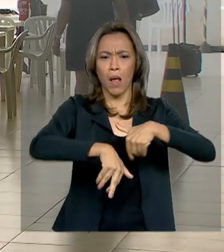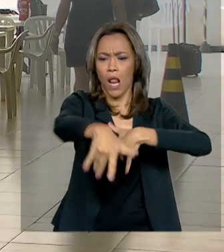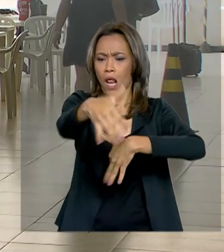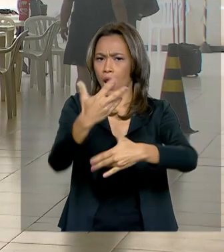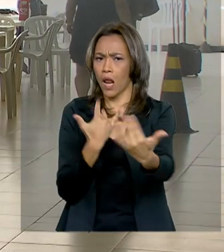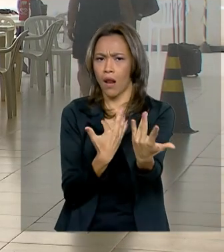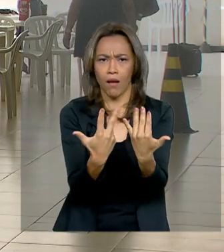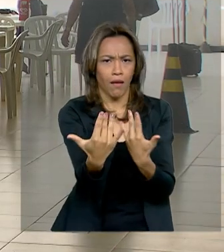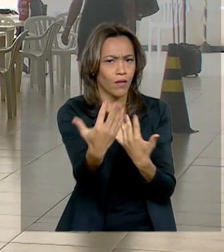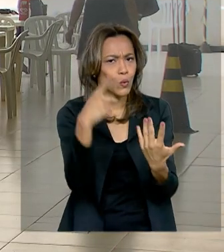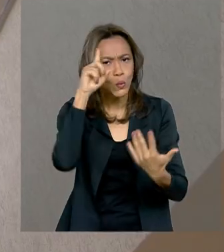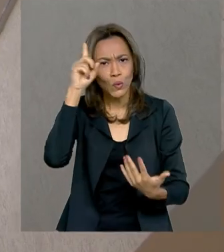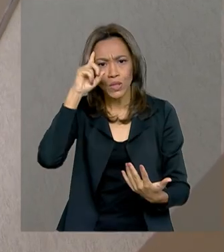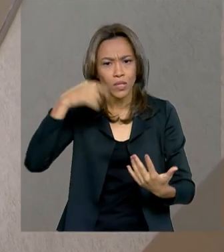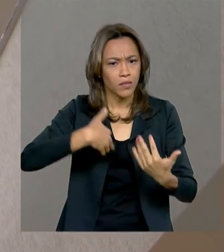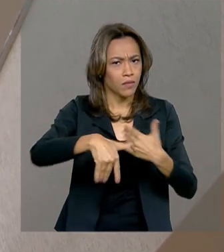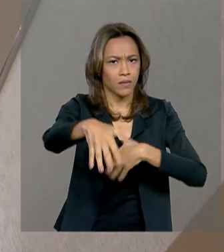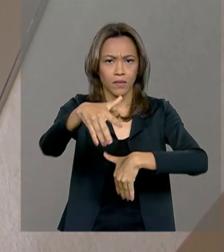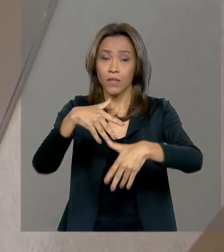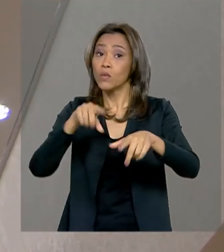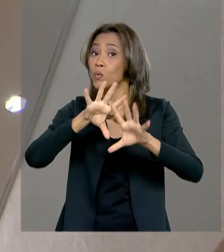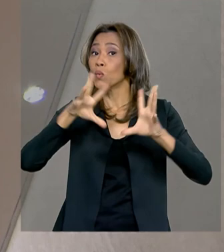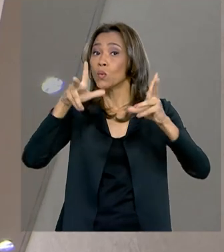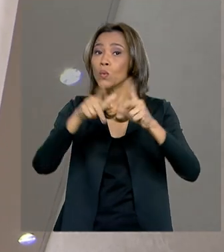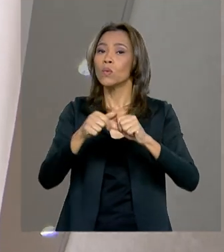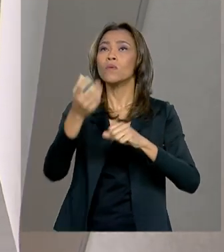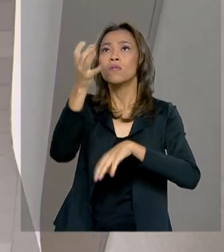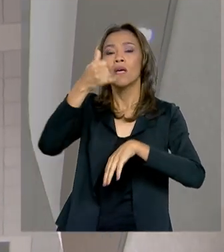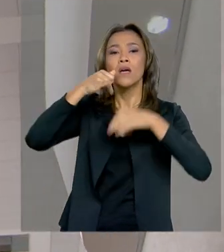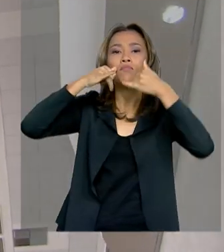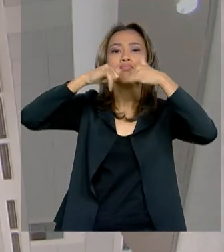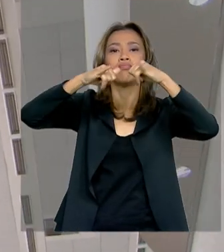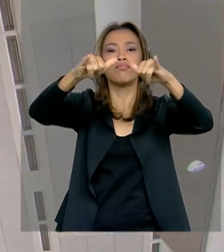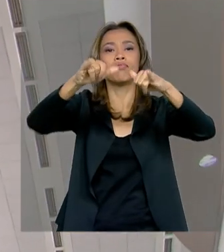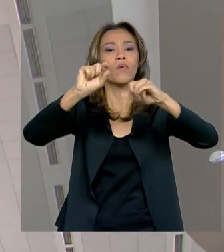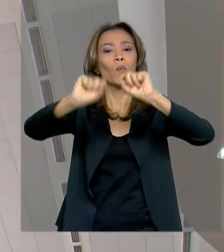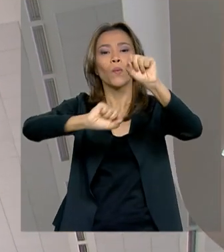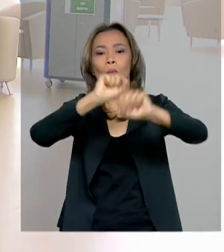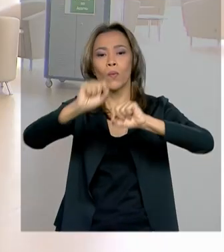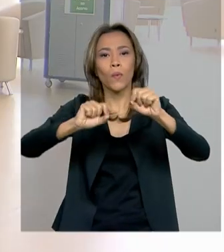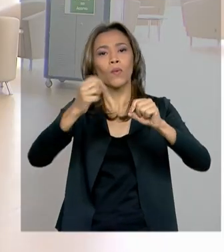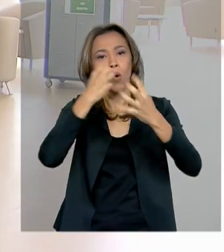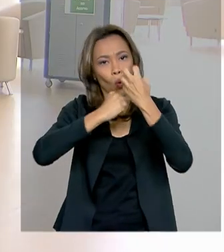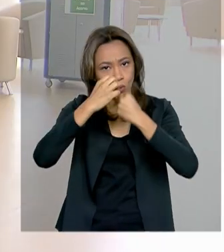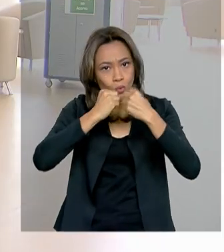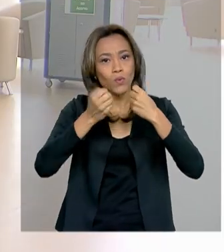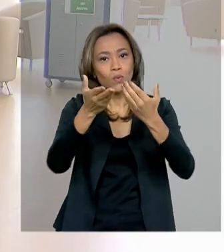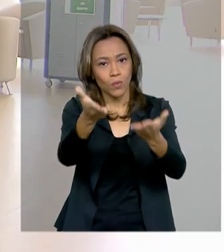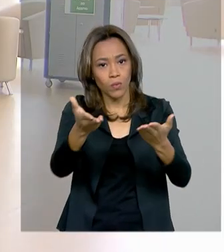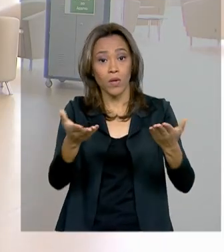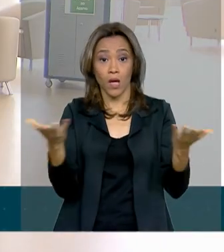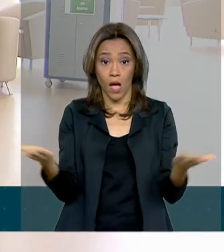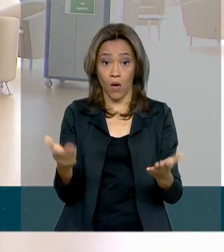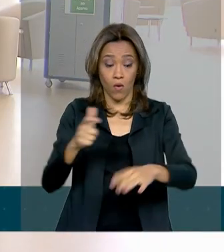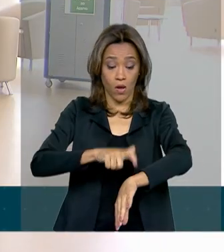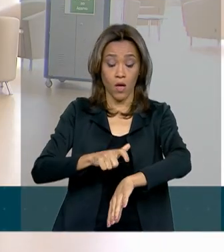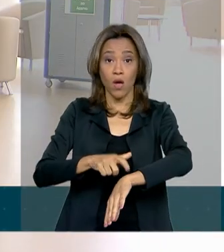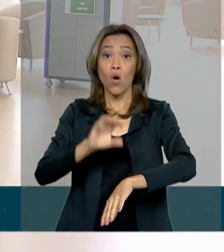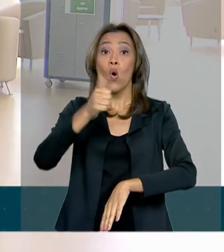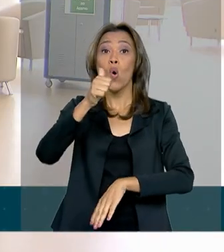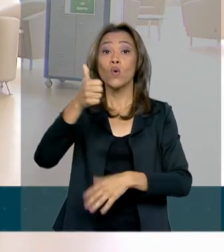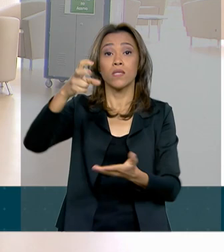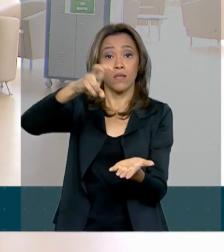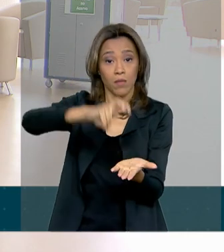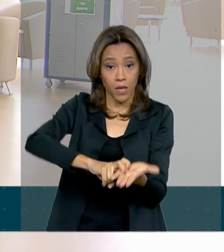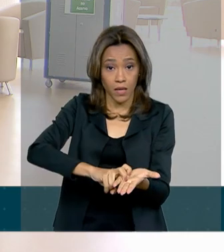eles diariamente, todos consumindo energia elétrica de alguma maneira. Agora são 11 horas da manhã e a